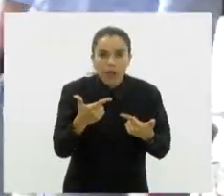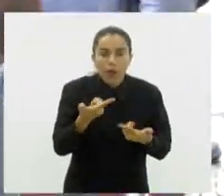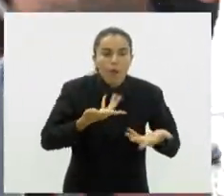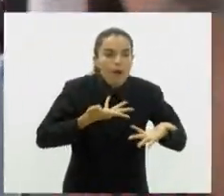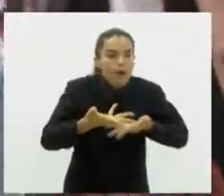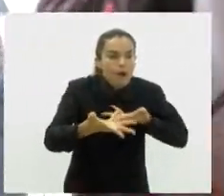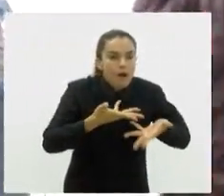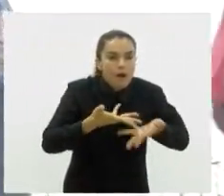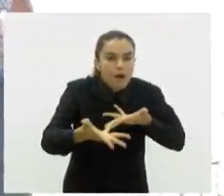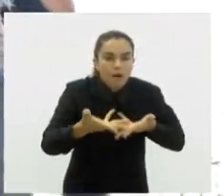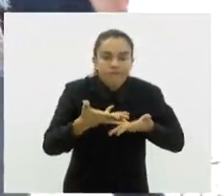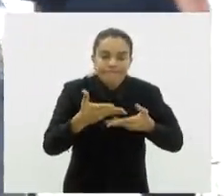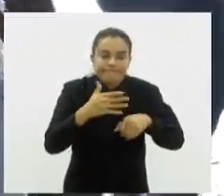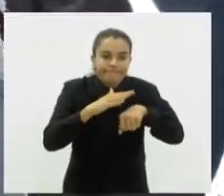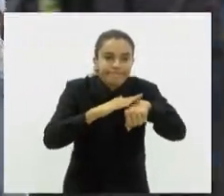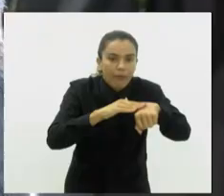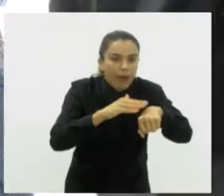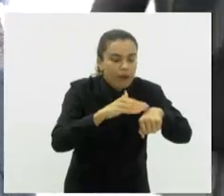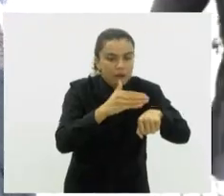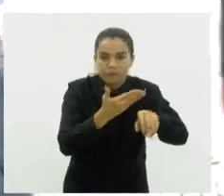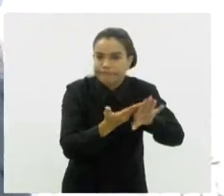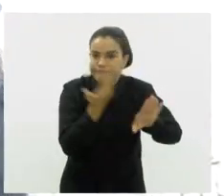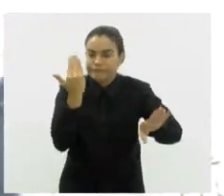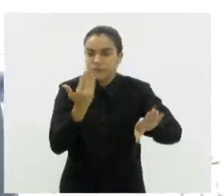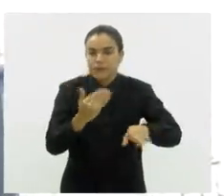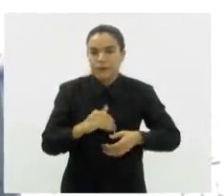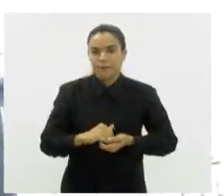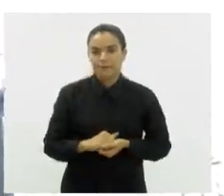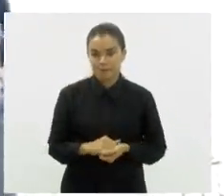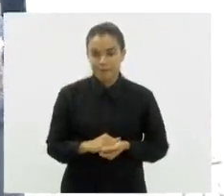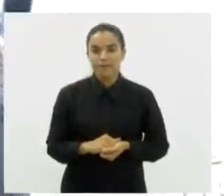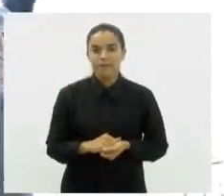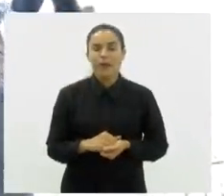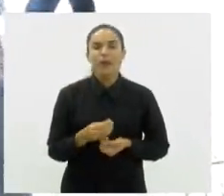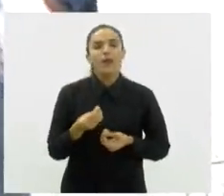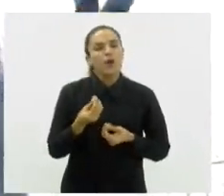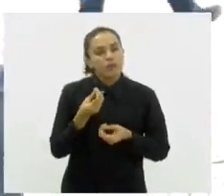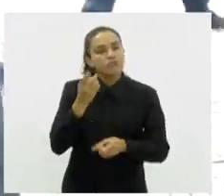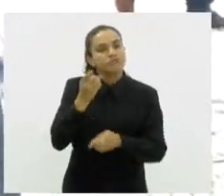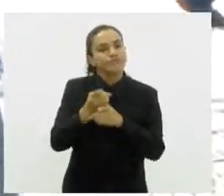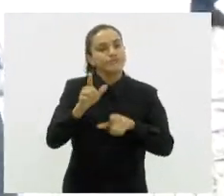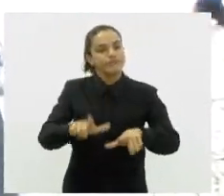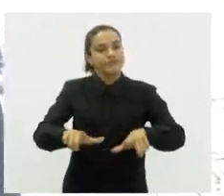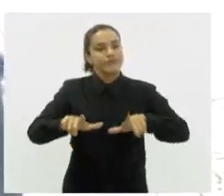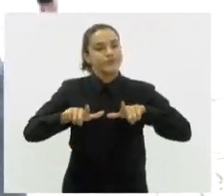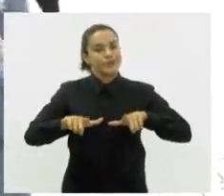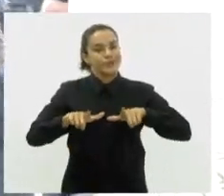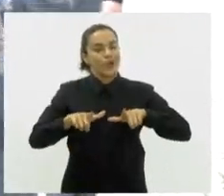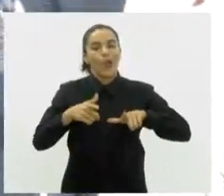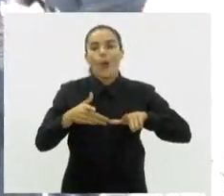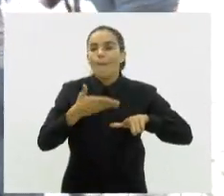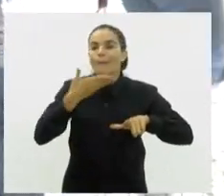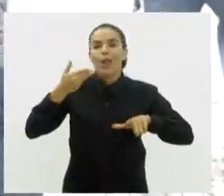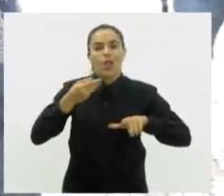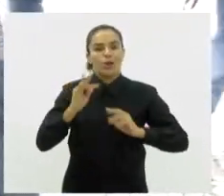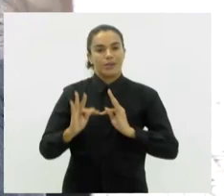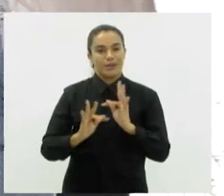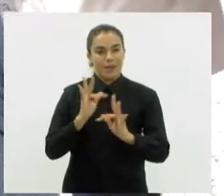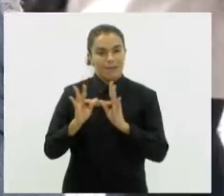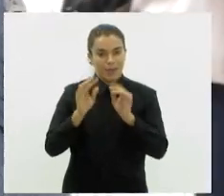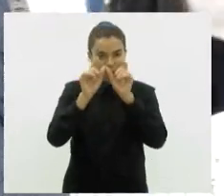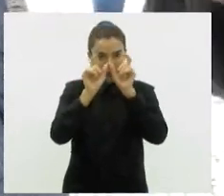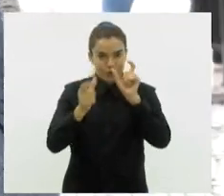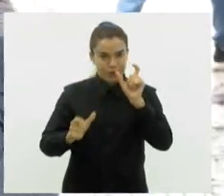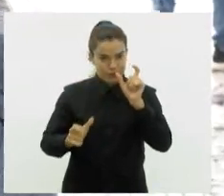troca de afeto, de carinho. E a partir desse diagnóstico, qual é o tratamento para esse transtorno?